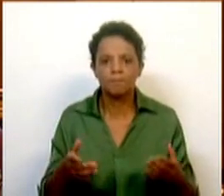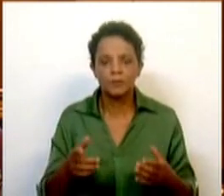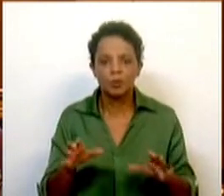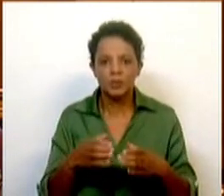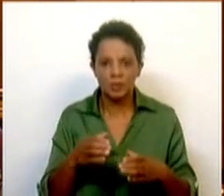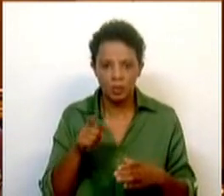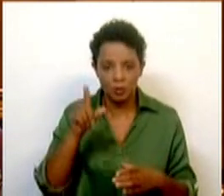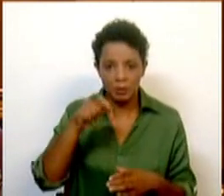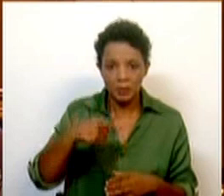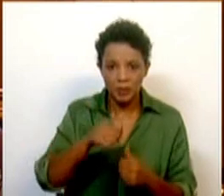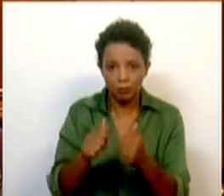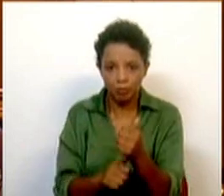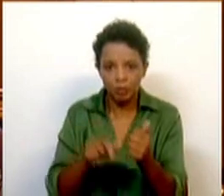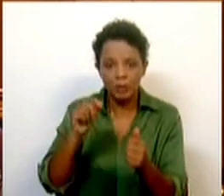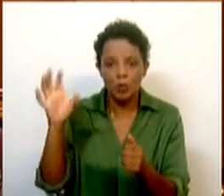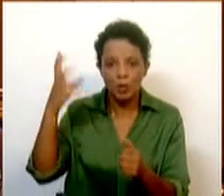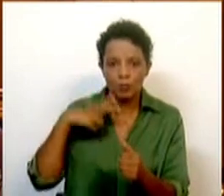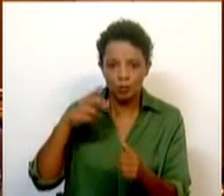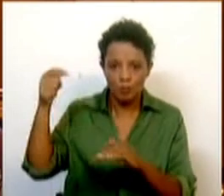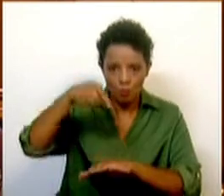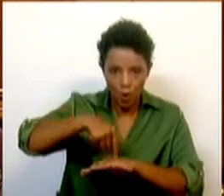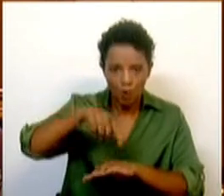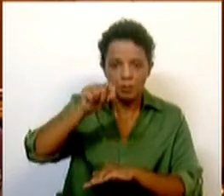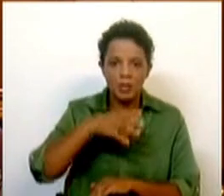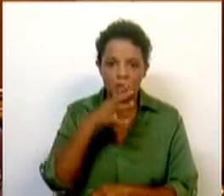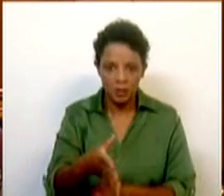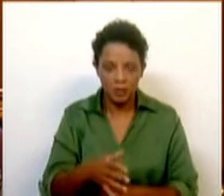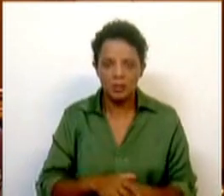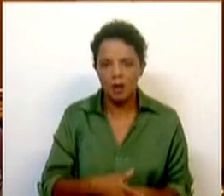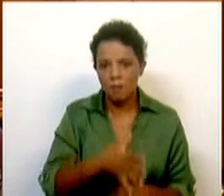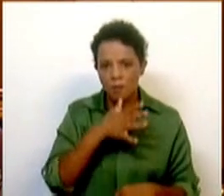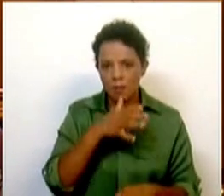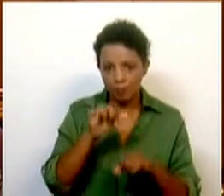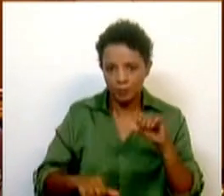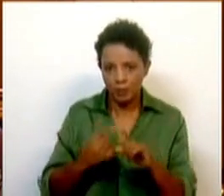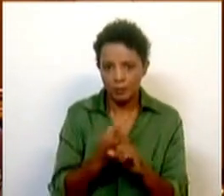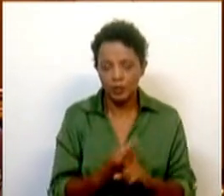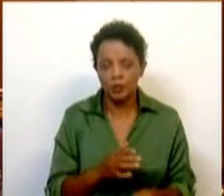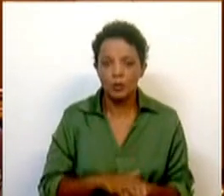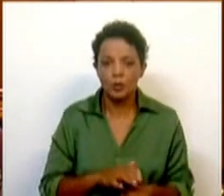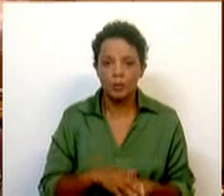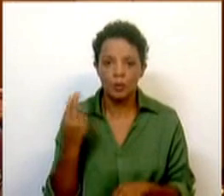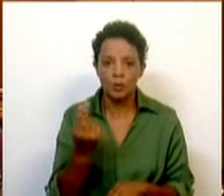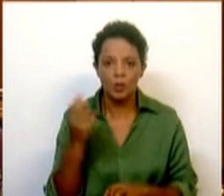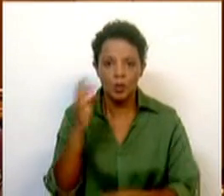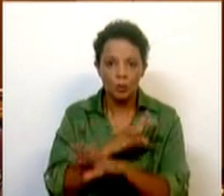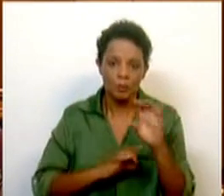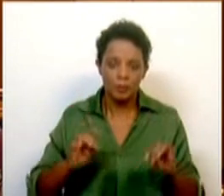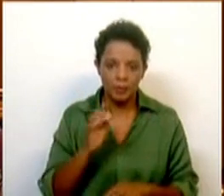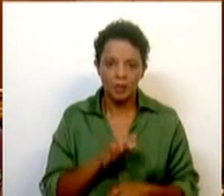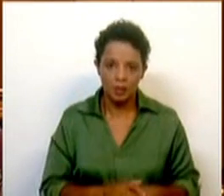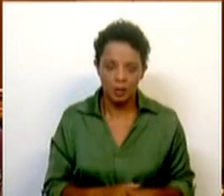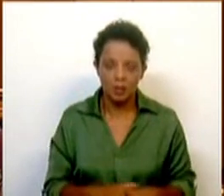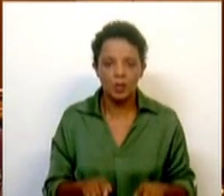Sefcovich, o Vice-Presidente Sefcovich, quando esteve aqui em Portugal, disse-o também, tem havido várias declarações no sentido de que, de facto, a União Europeia não pode